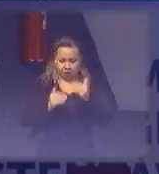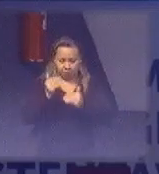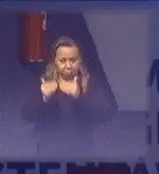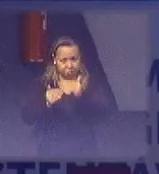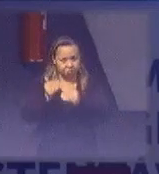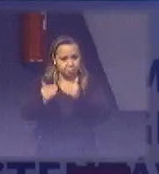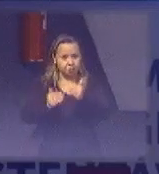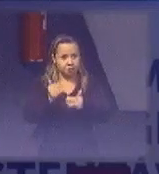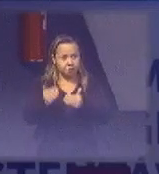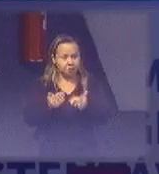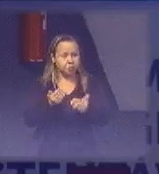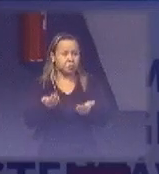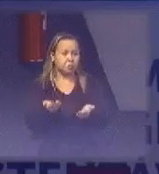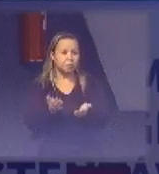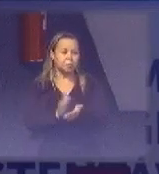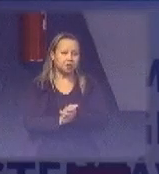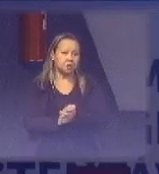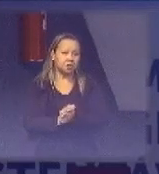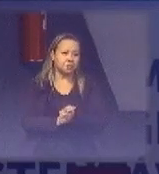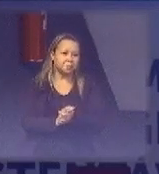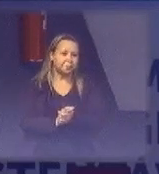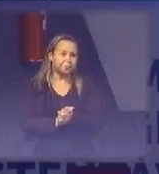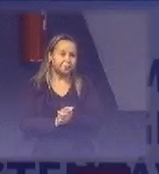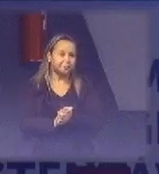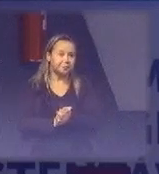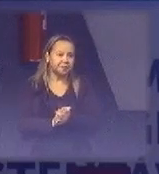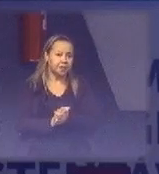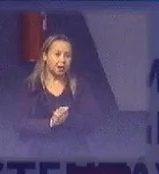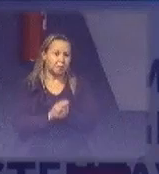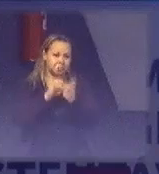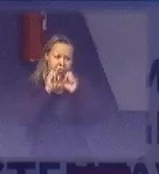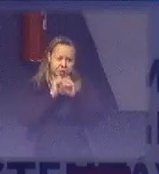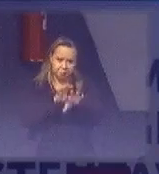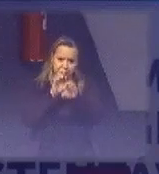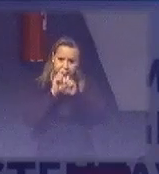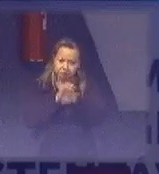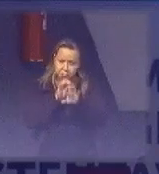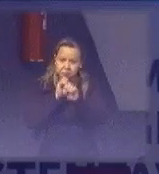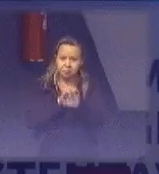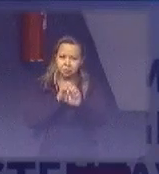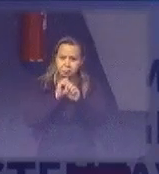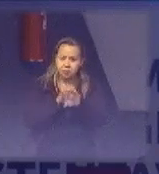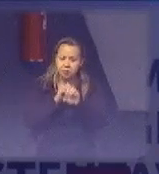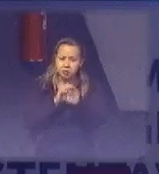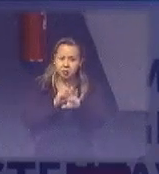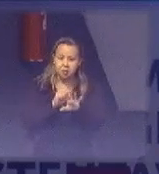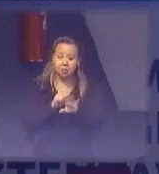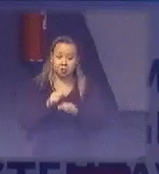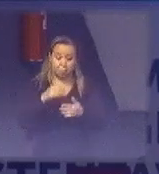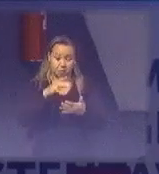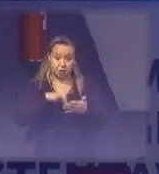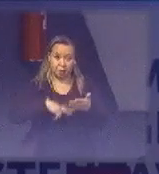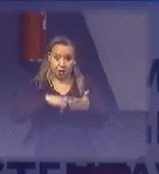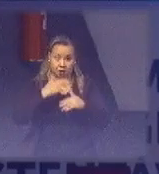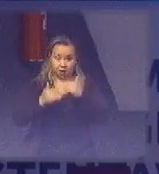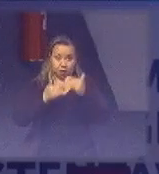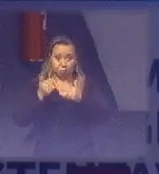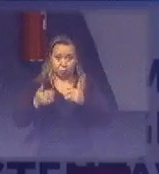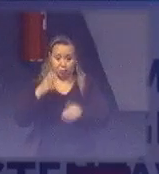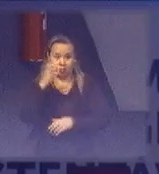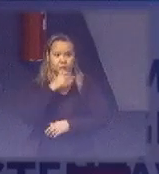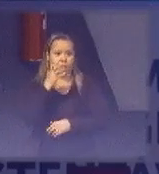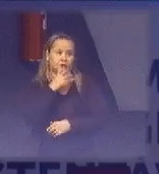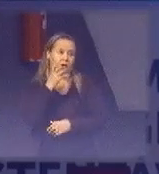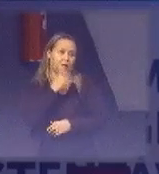como eu posso dizer, instruído, devidamente instruído, o processo vai tramitar muito mais rápido. Então, a